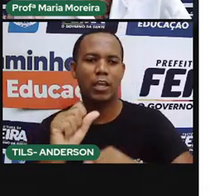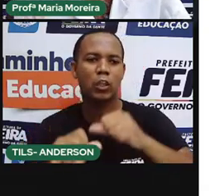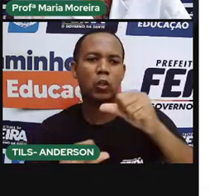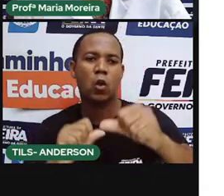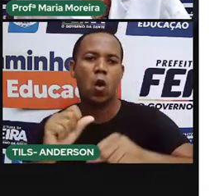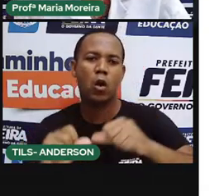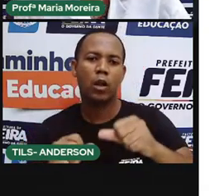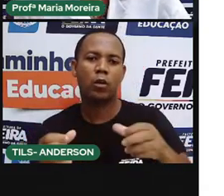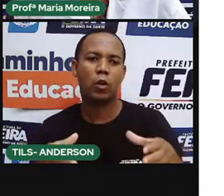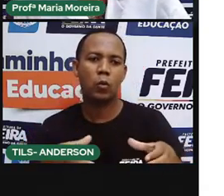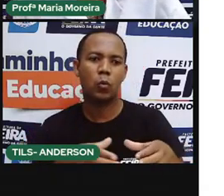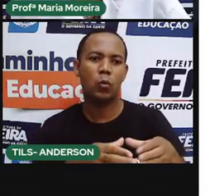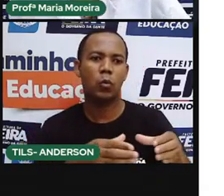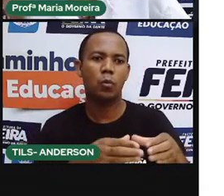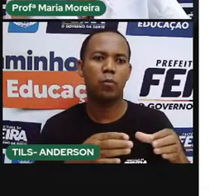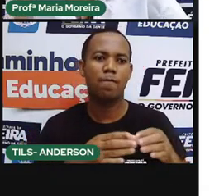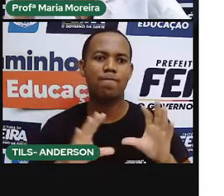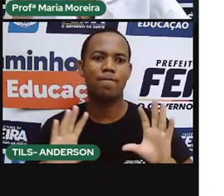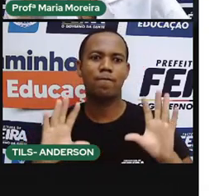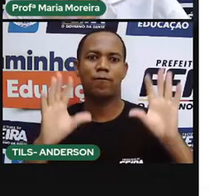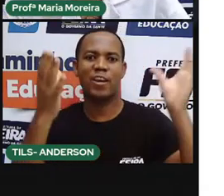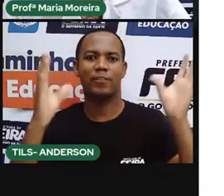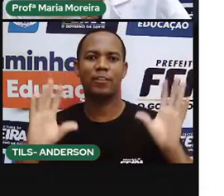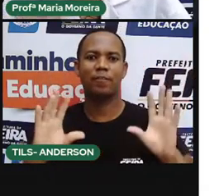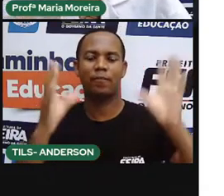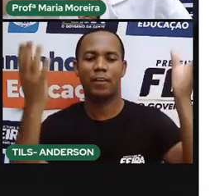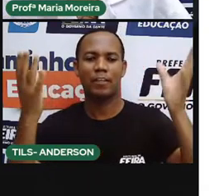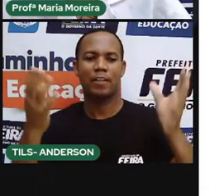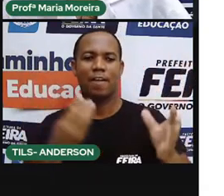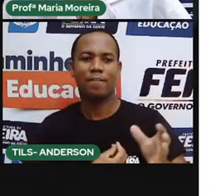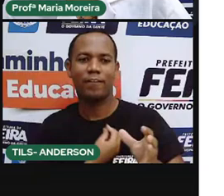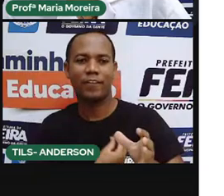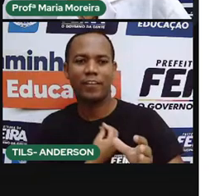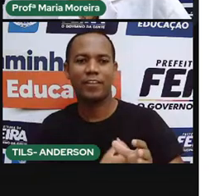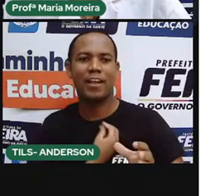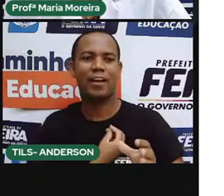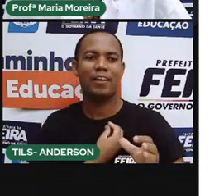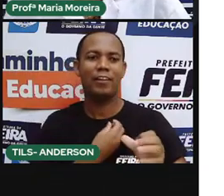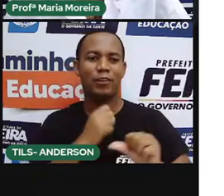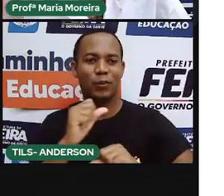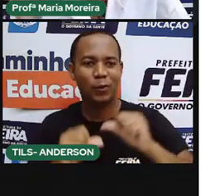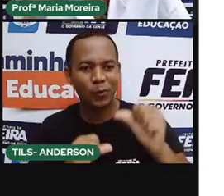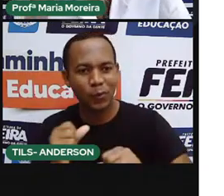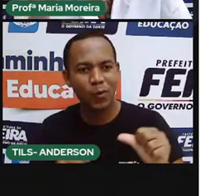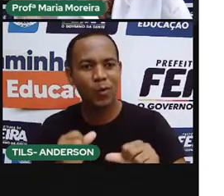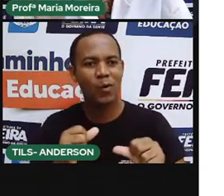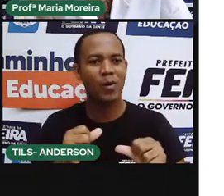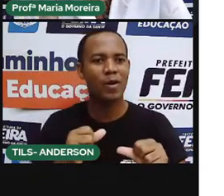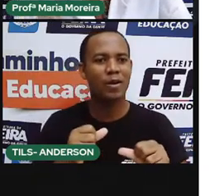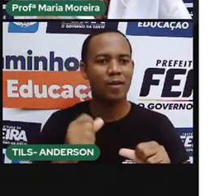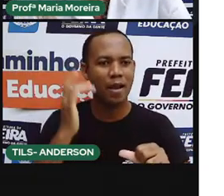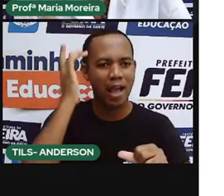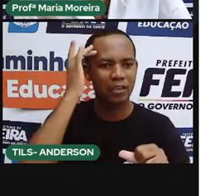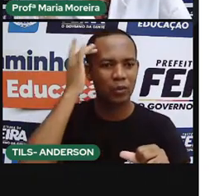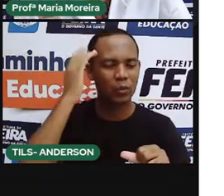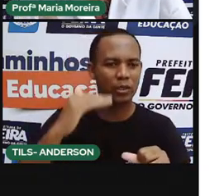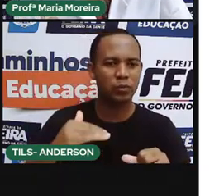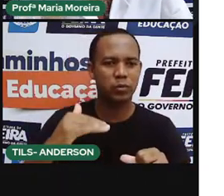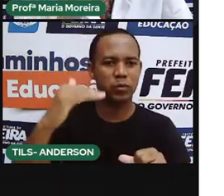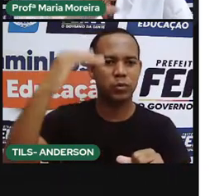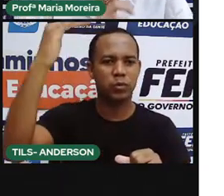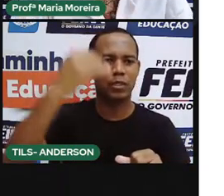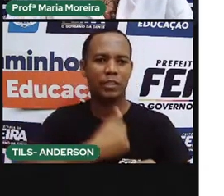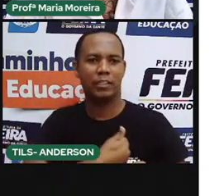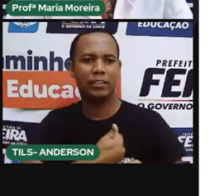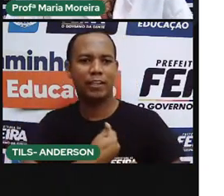são rituais de passagem da vida de criança, a vida adolescente para a vida adulta. A ideia que a gente tem nos 18 anos, né,